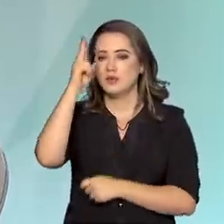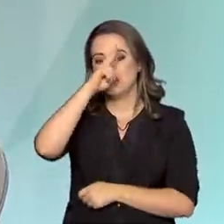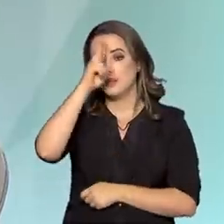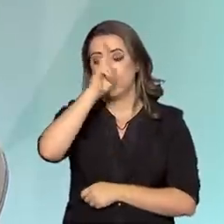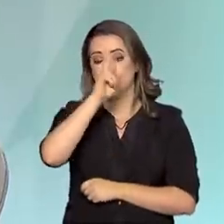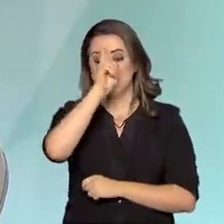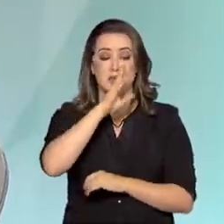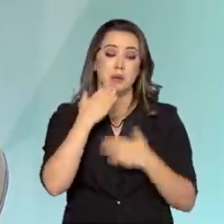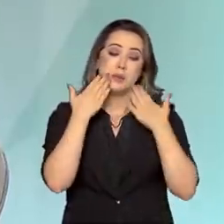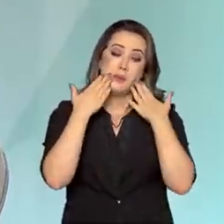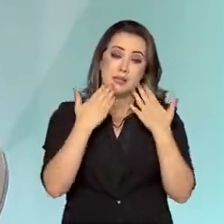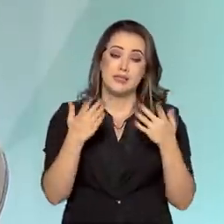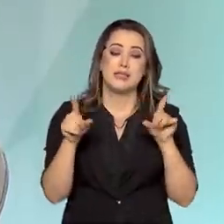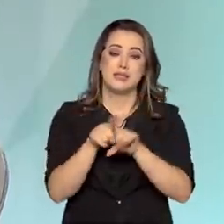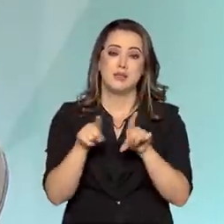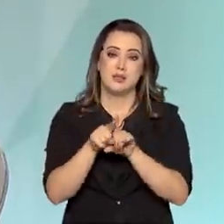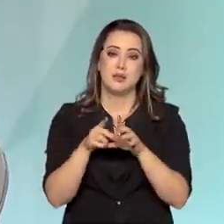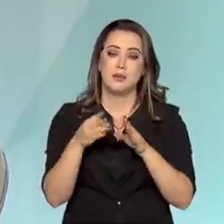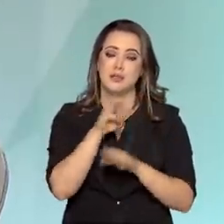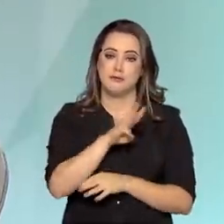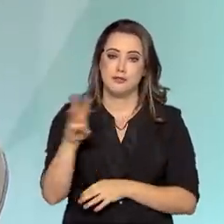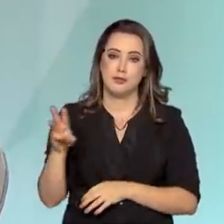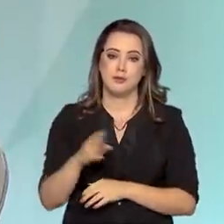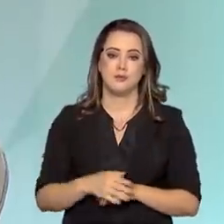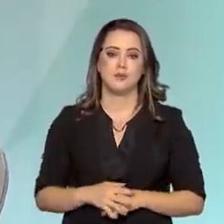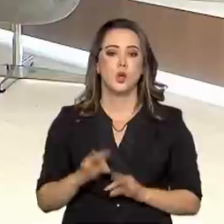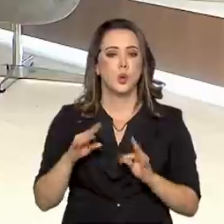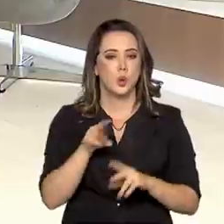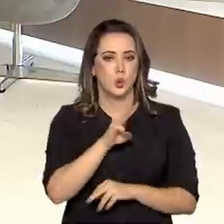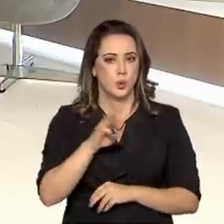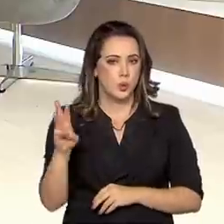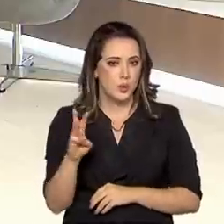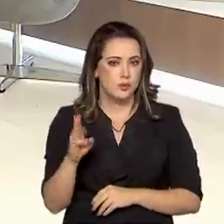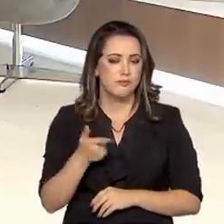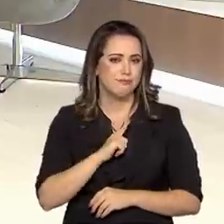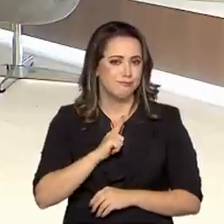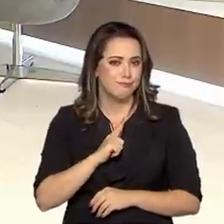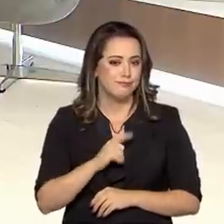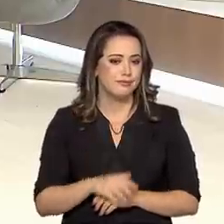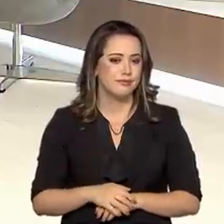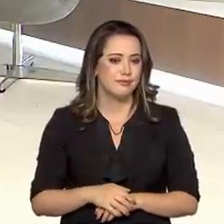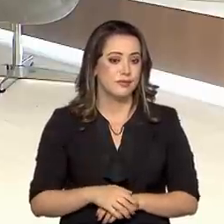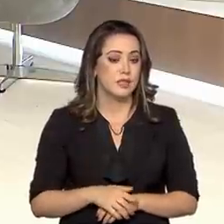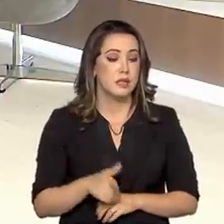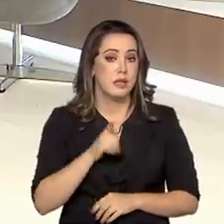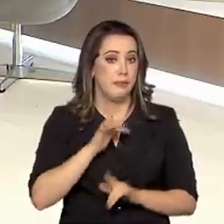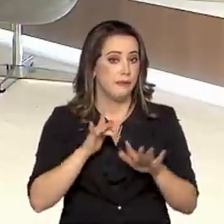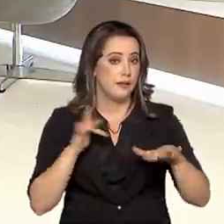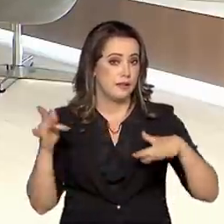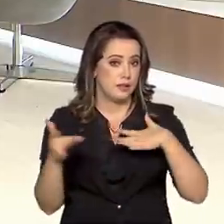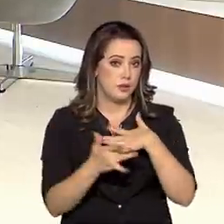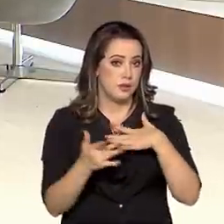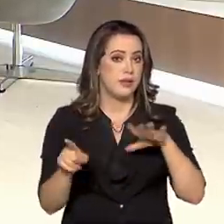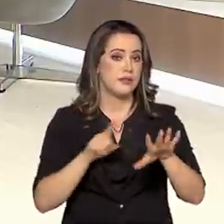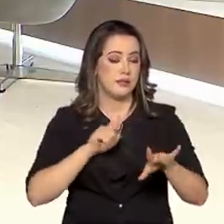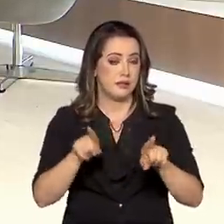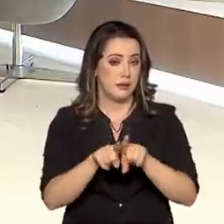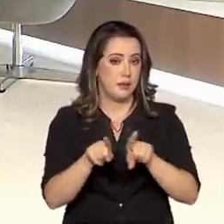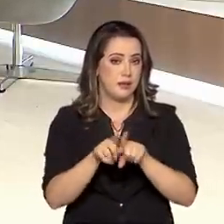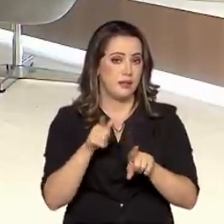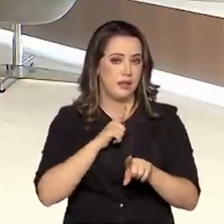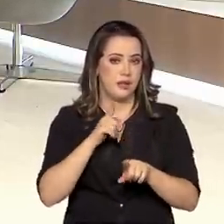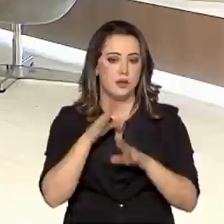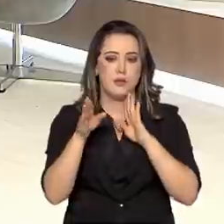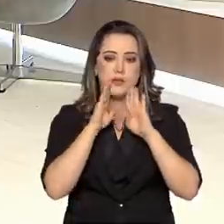essa exposição também está disponível no nosso site. Tudo no site então, né? Tudo no site. Está nas redes sociais, quer divulgar? Está também? Está em